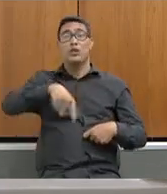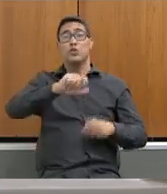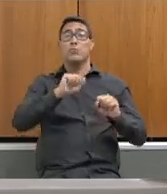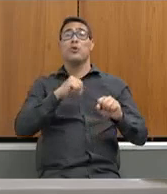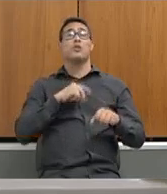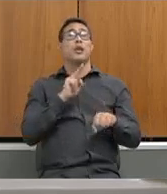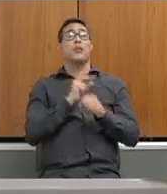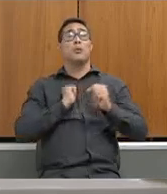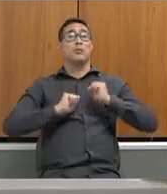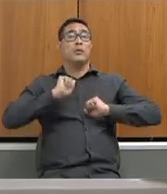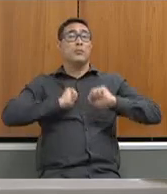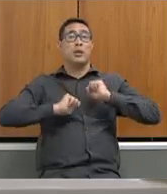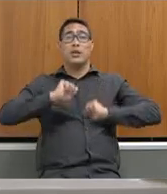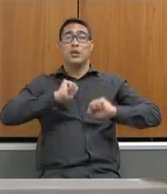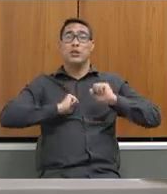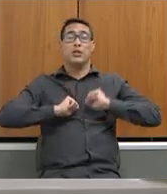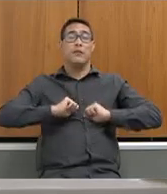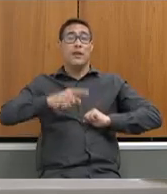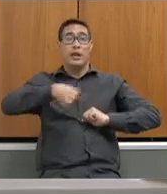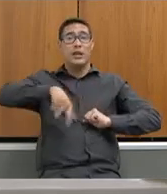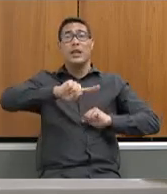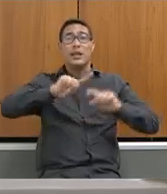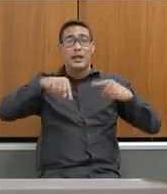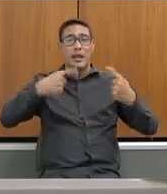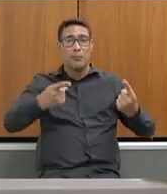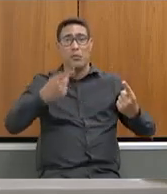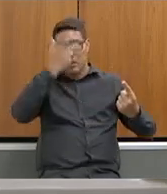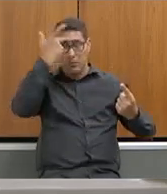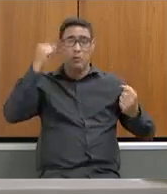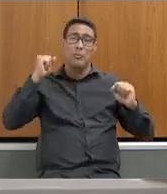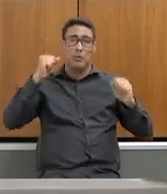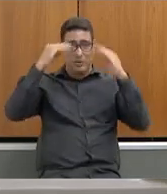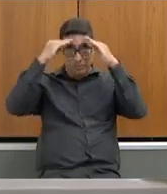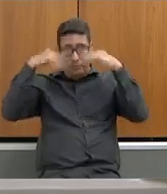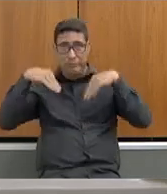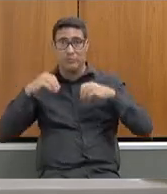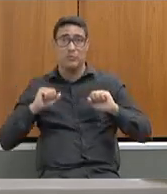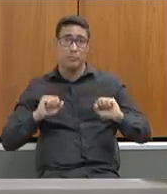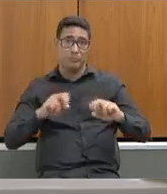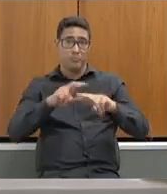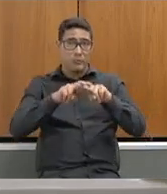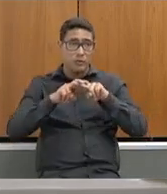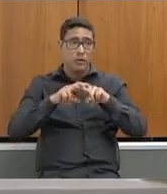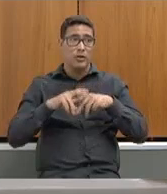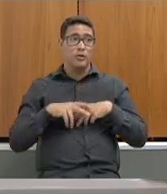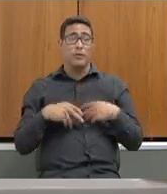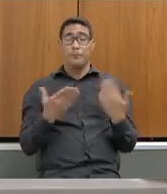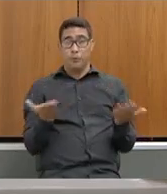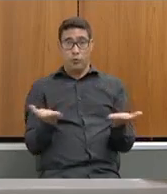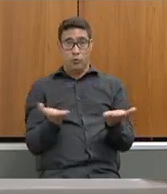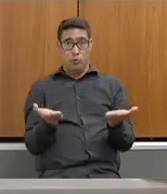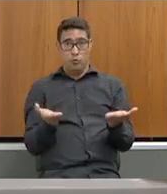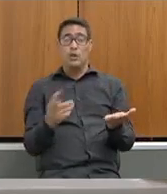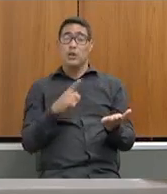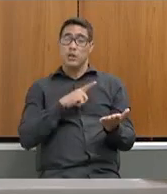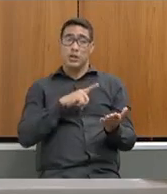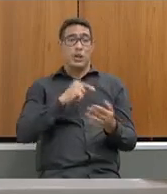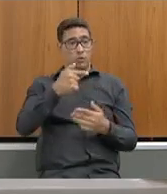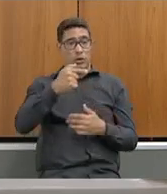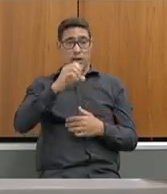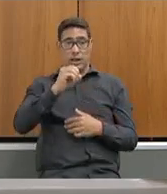frustrante. Não é isso que nós queremos. O que eu quero é dizer, o Fundeb, hoje, nós estamos cumprindo com mais de 70%,